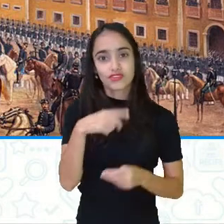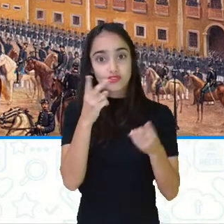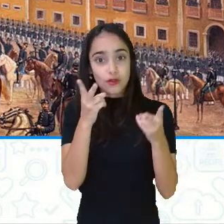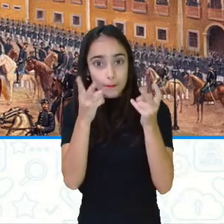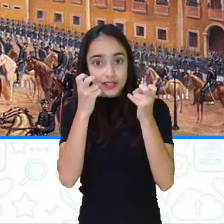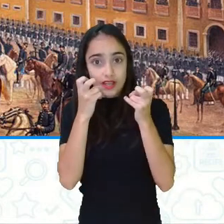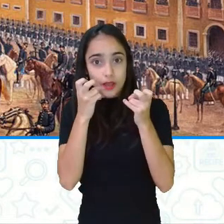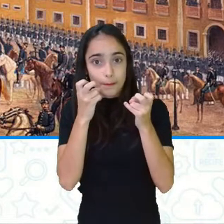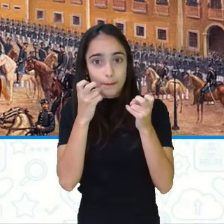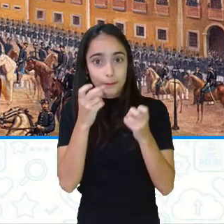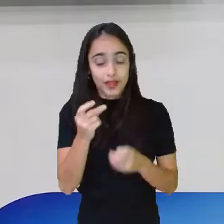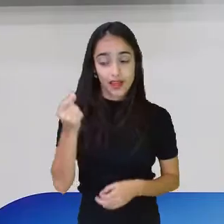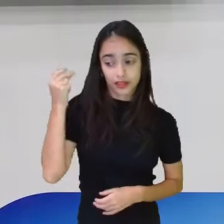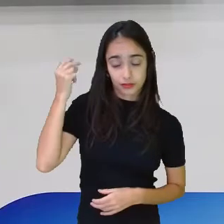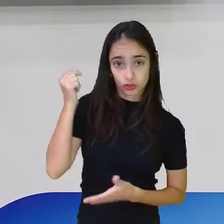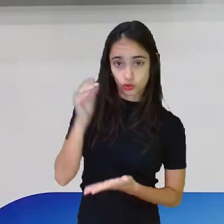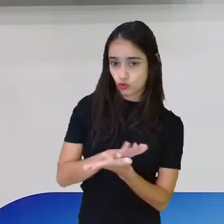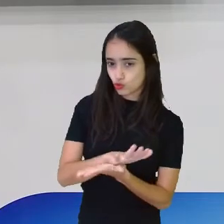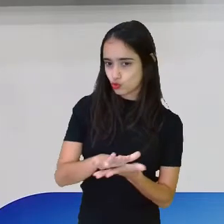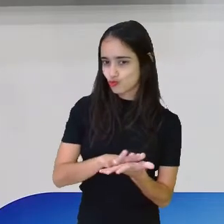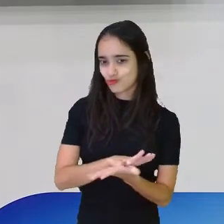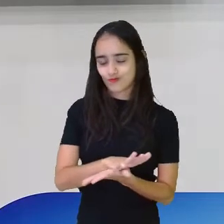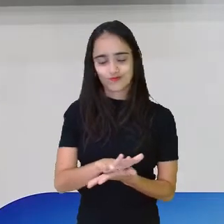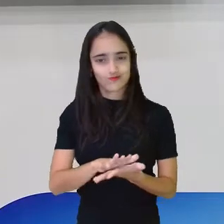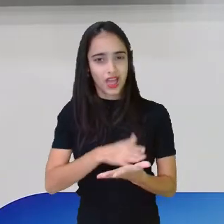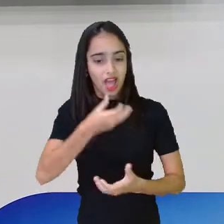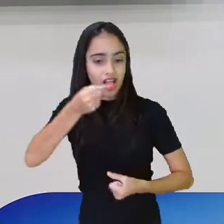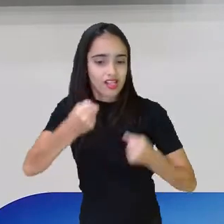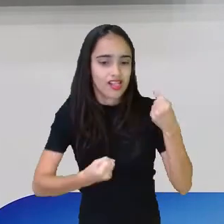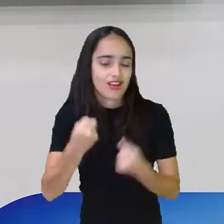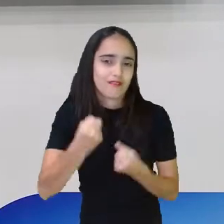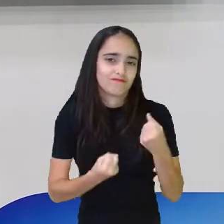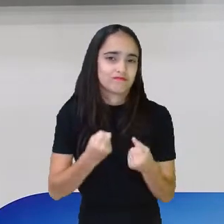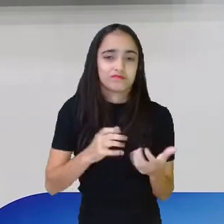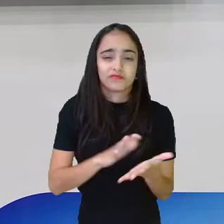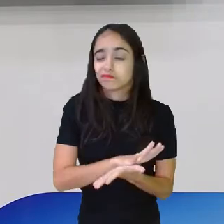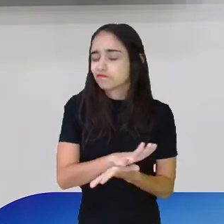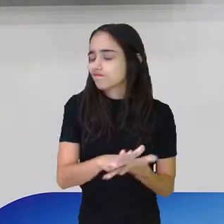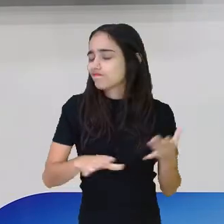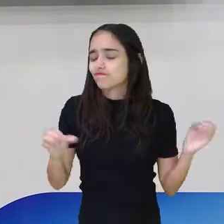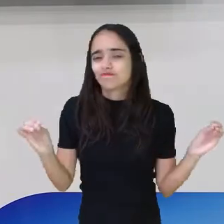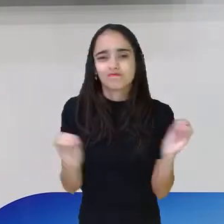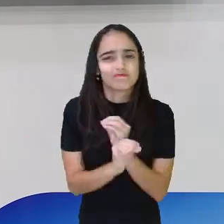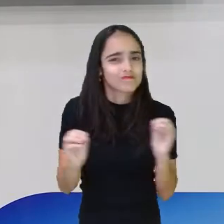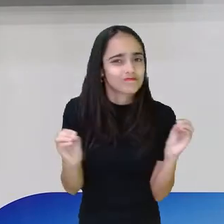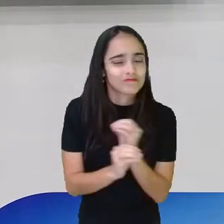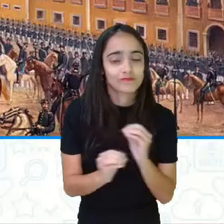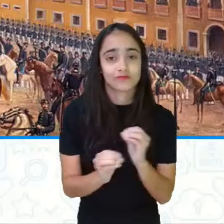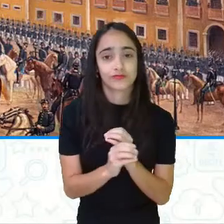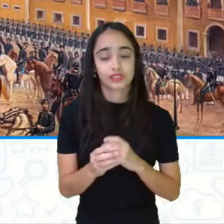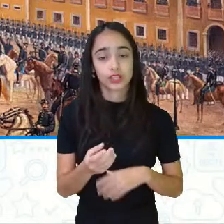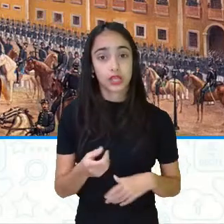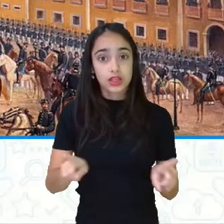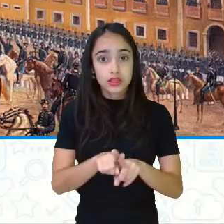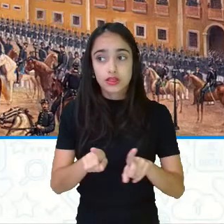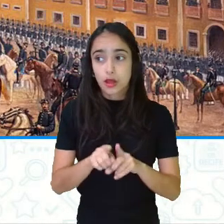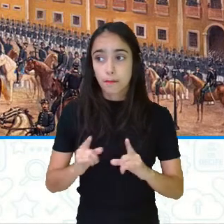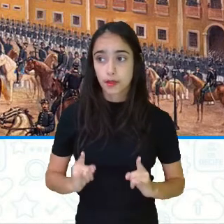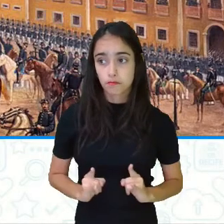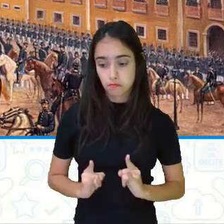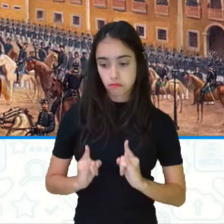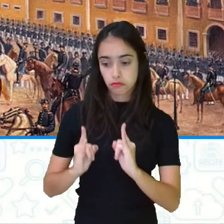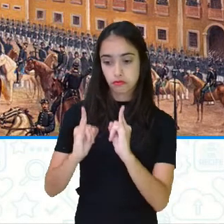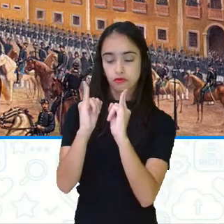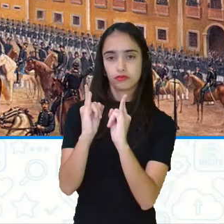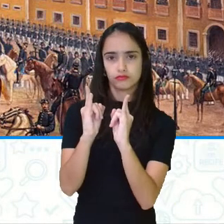tem nenhum carro. Isso aí dá para perceber de cara, né? Não tem nenhum carro. Os prédios, olha, olha aqui ao redor, ao